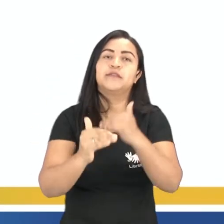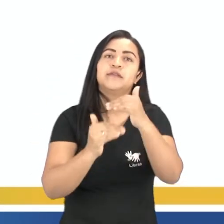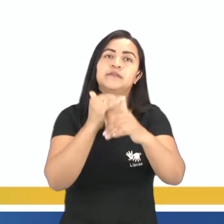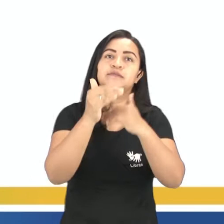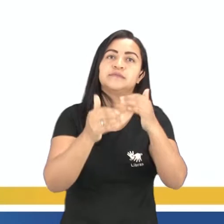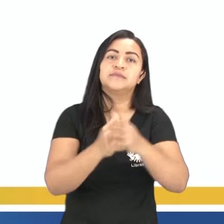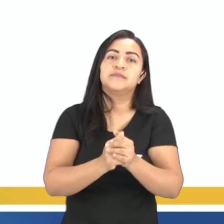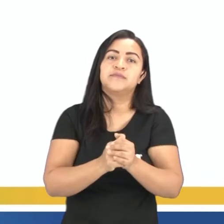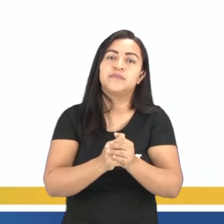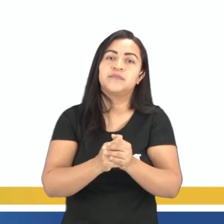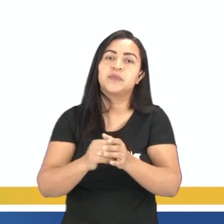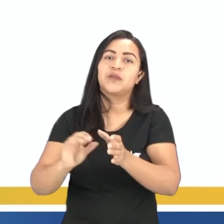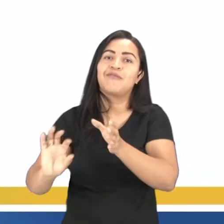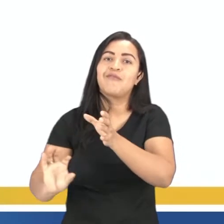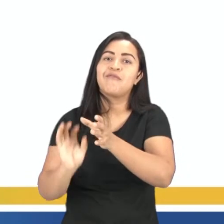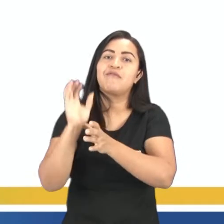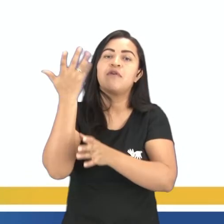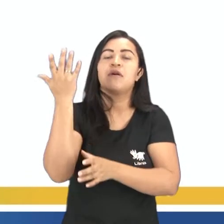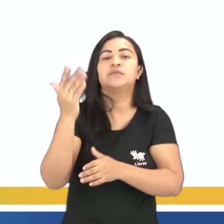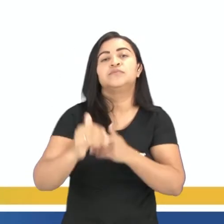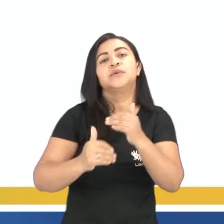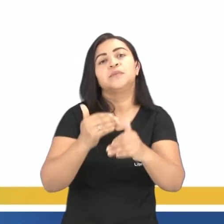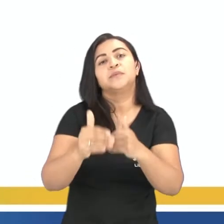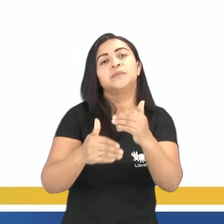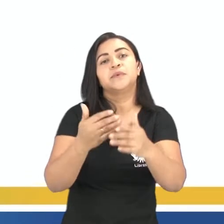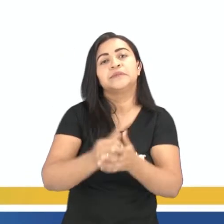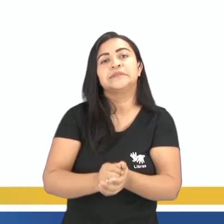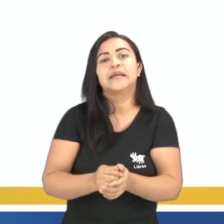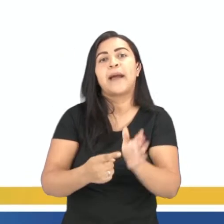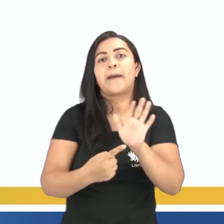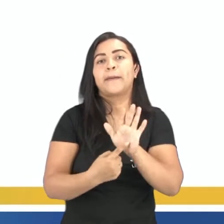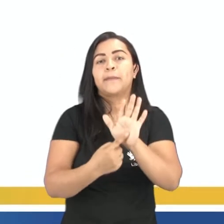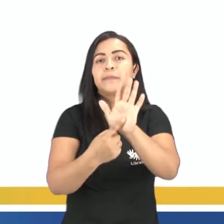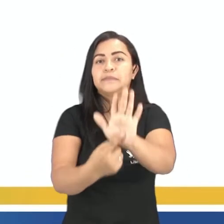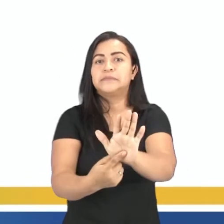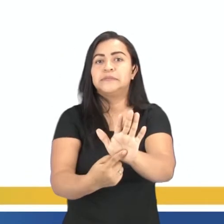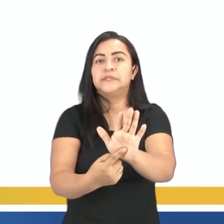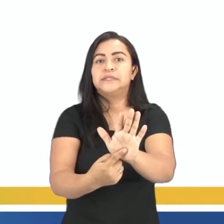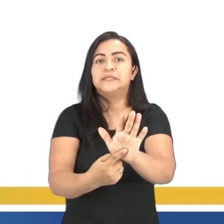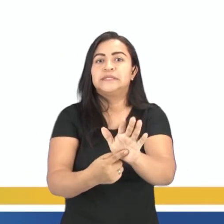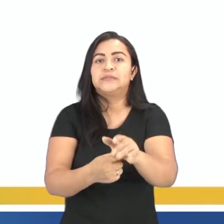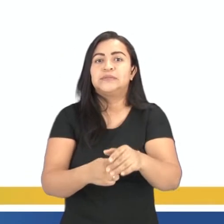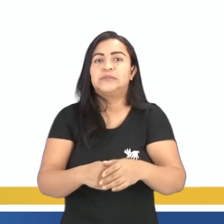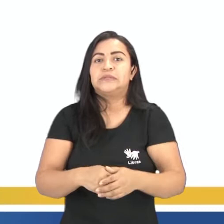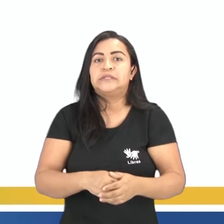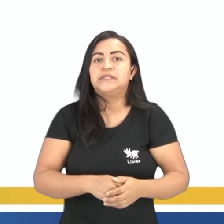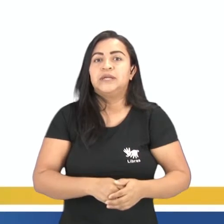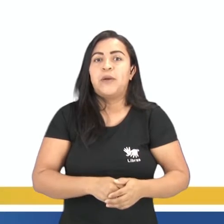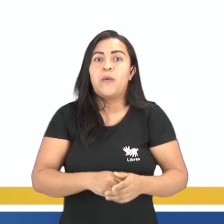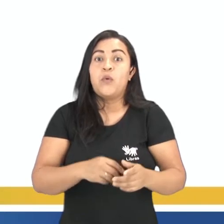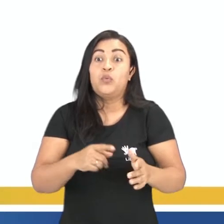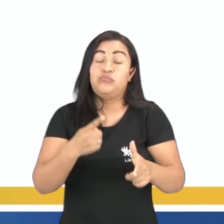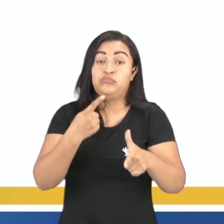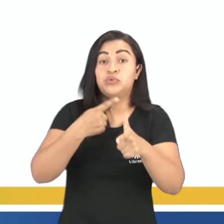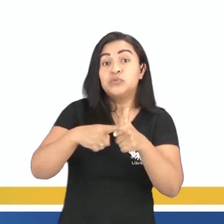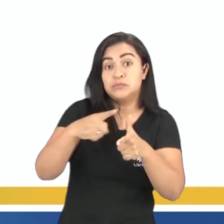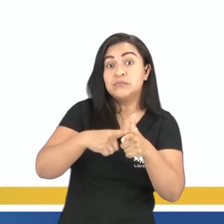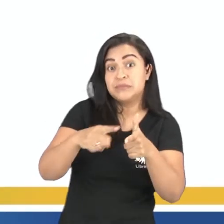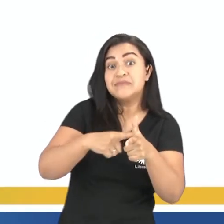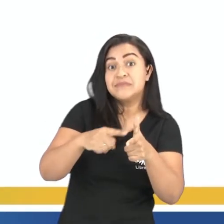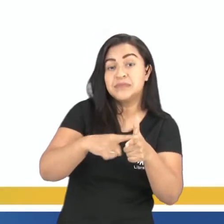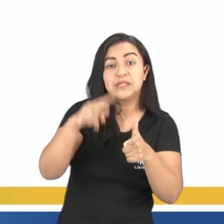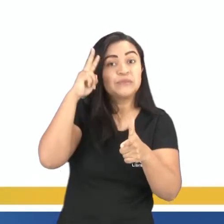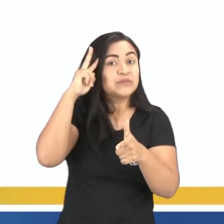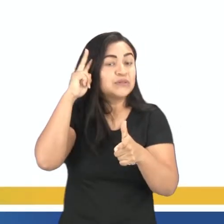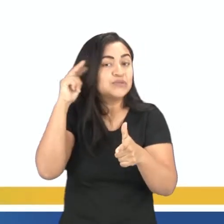Desenvolvimento. Desenrolar dos fatos apresentando complicação e clímax, tá bom? Então, lá no desenvolvimento, você vai desenrolando a